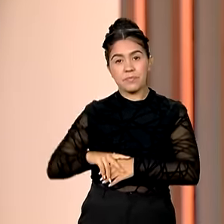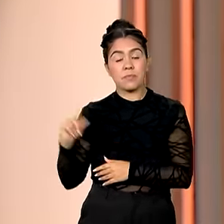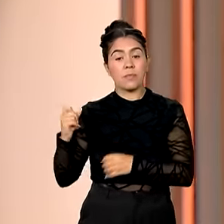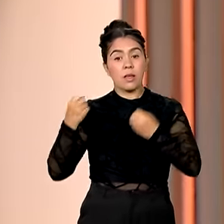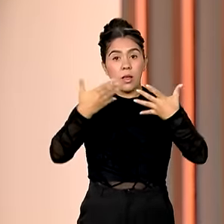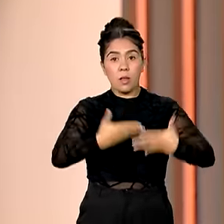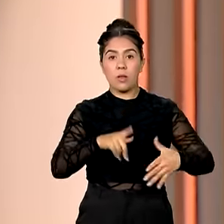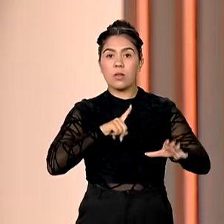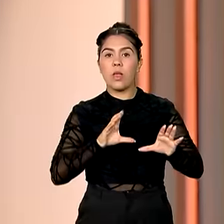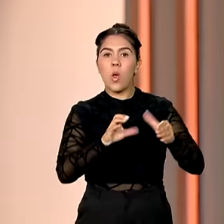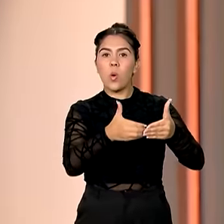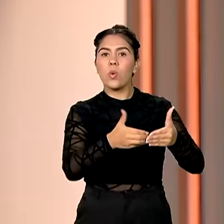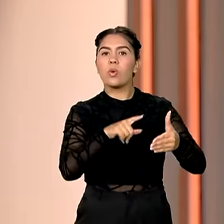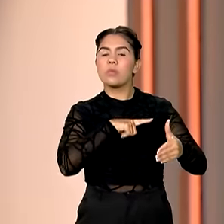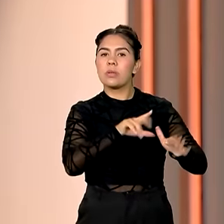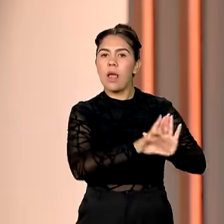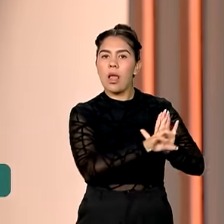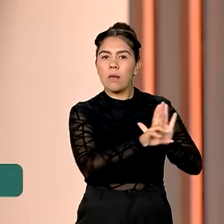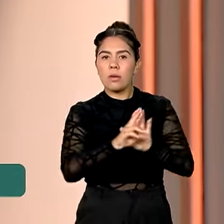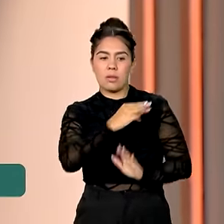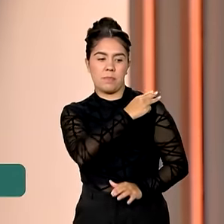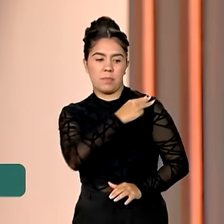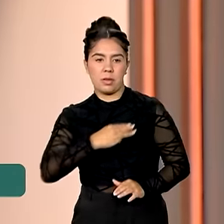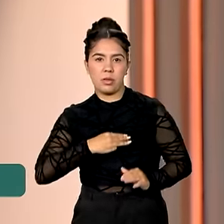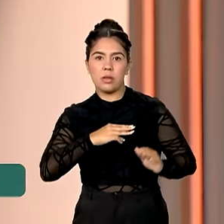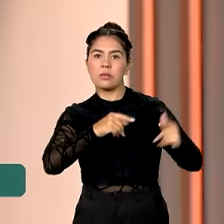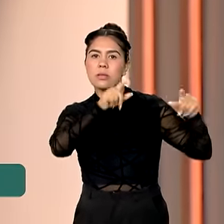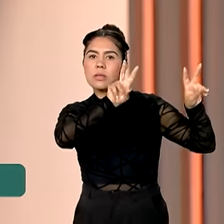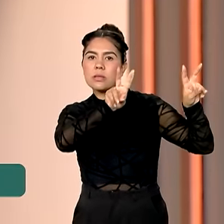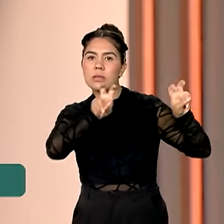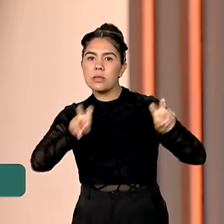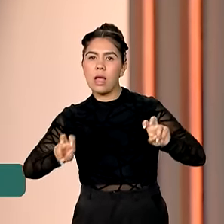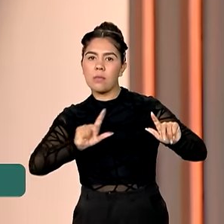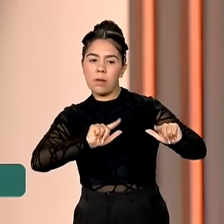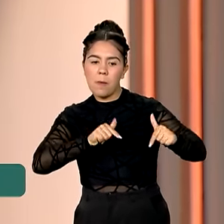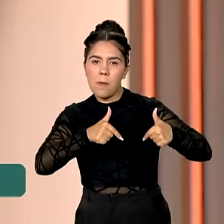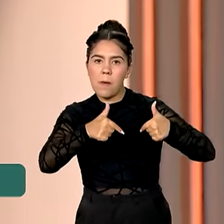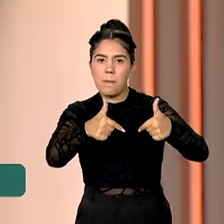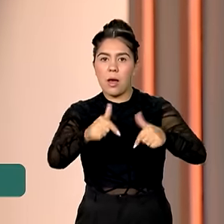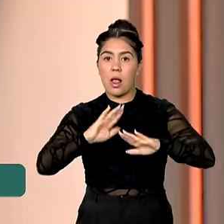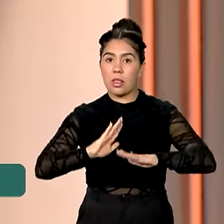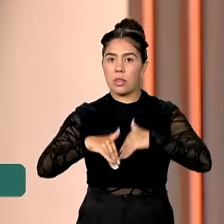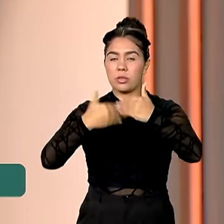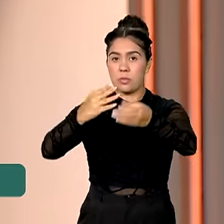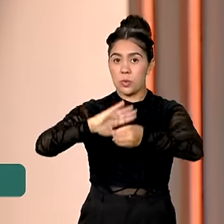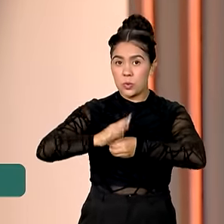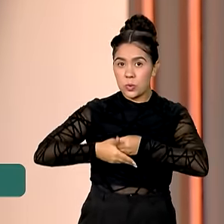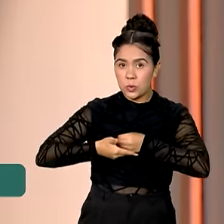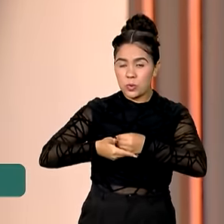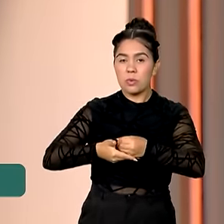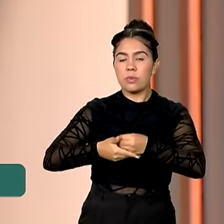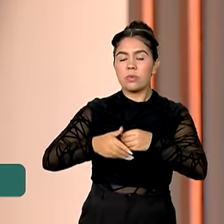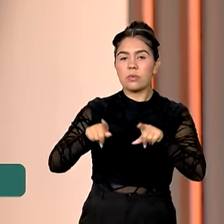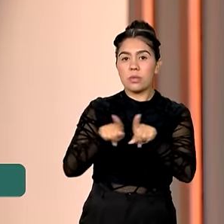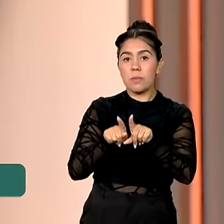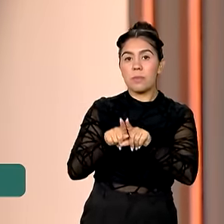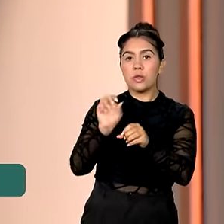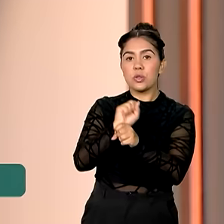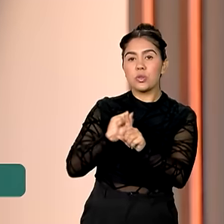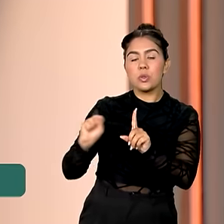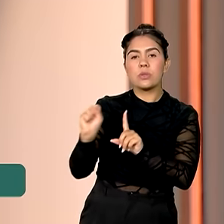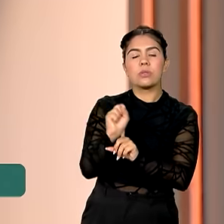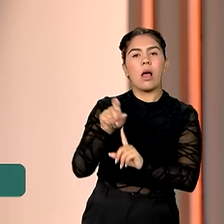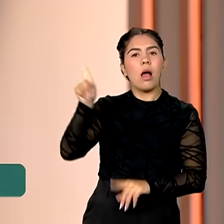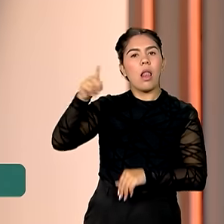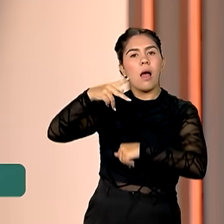de ministros do G20, que trata aí de temas relacionados ao desenvolvimento social. E em Fortaleza, no Ceará, está